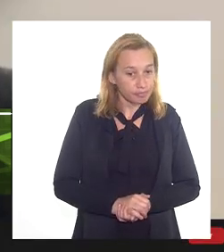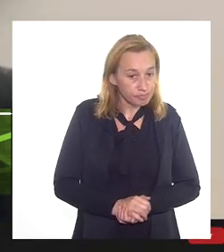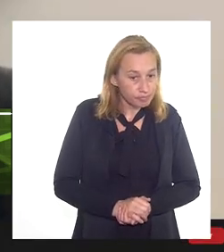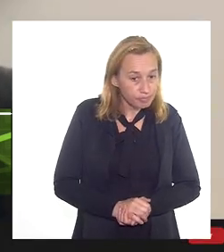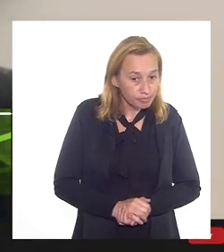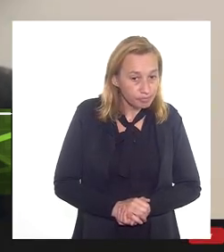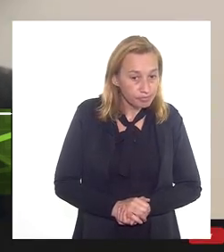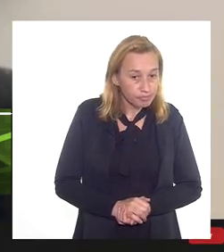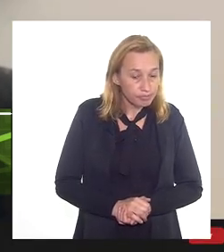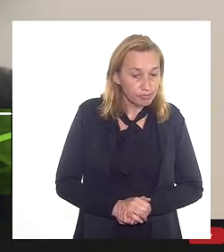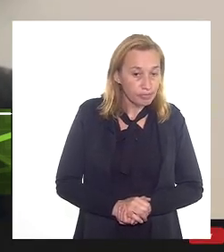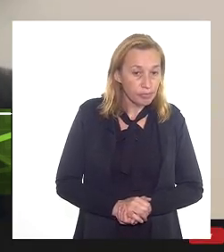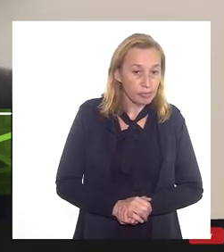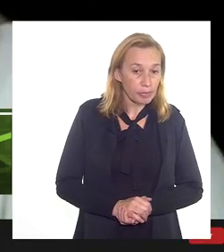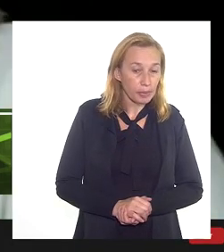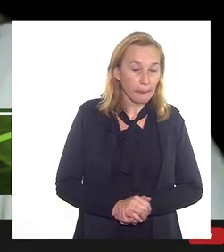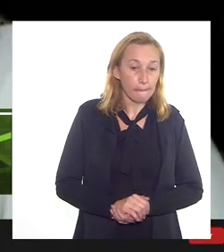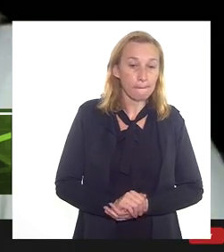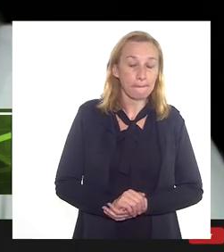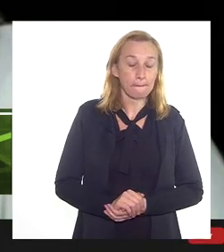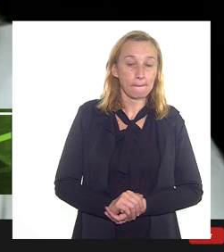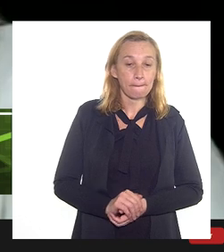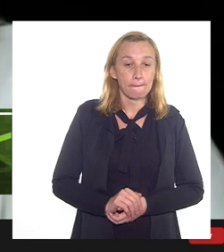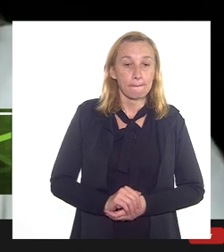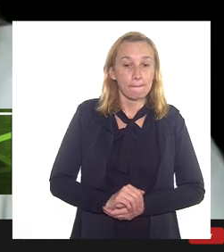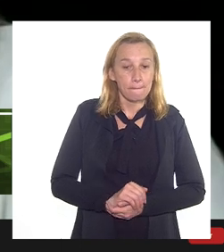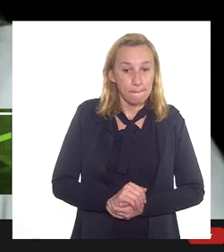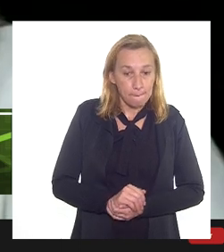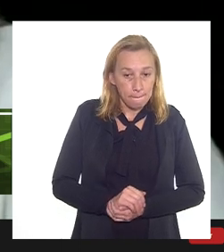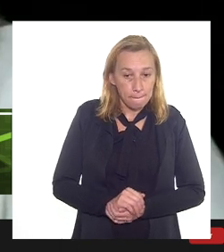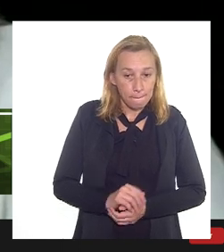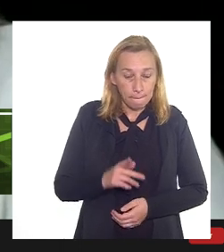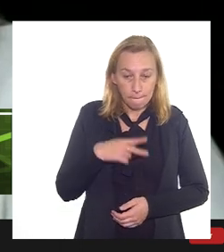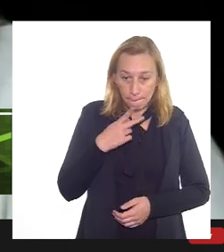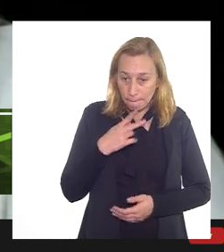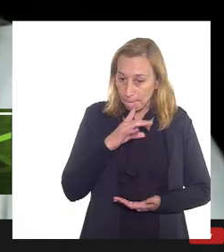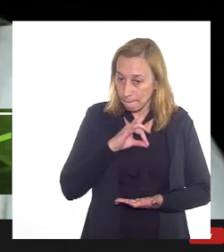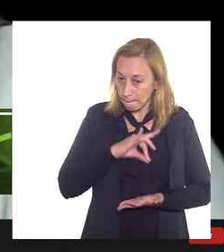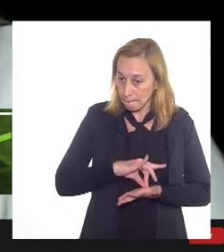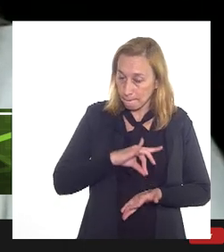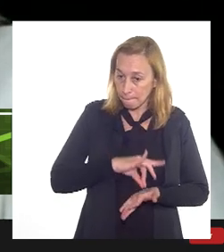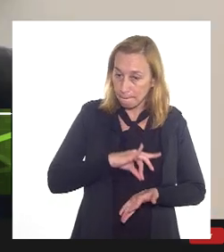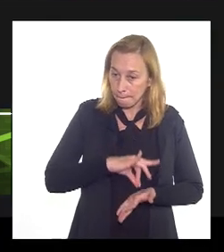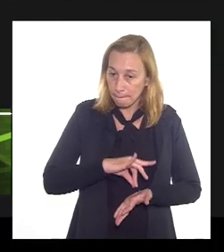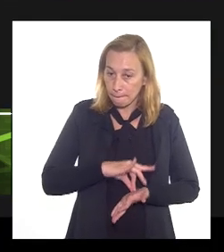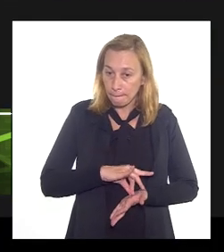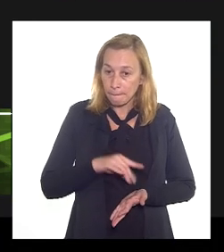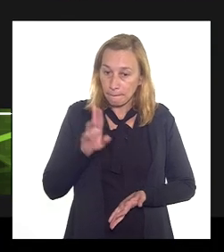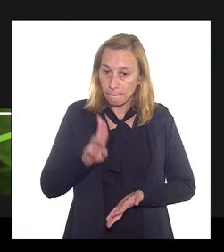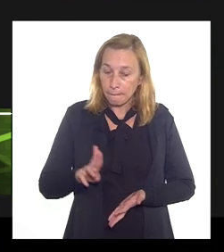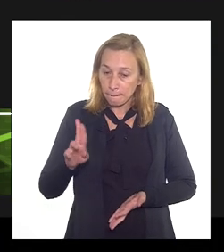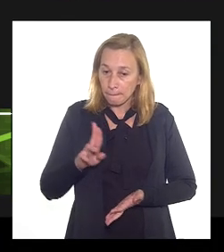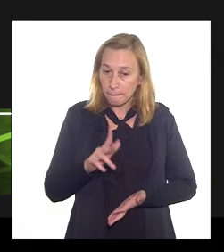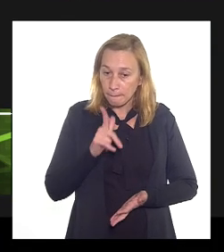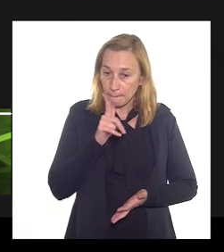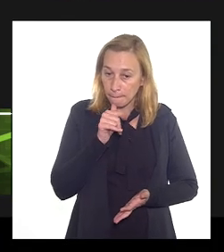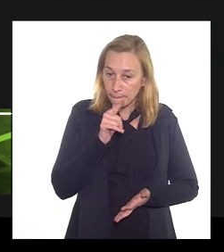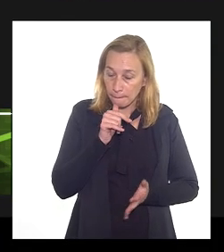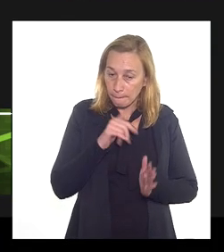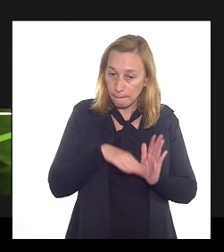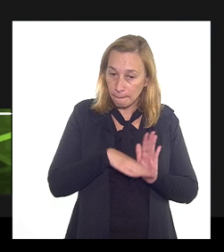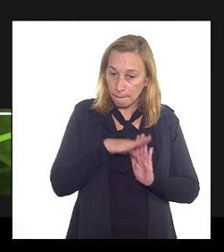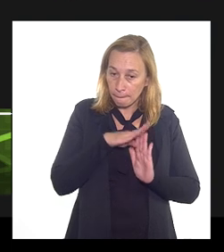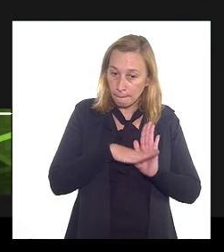breve aqui, sem prejuízo de outros. Eu gostaria de esclarecer que, na verdade, nós vamos usar água de reúso, vai haver